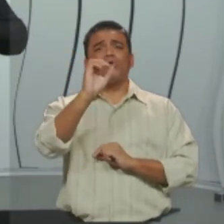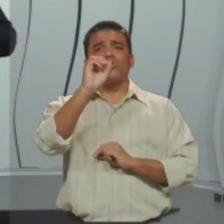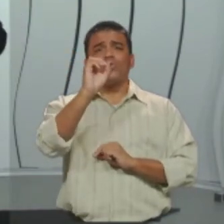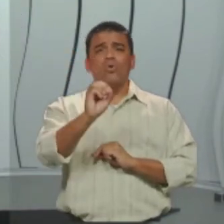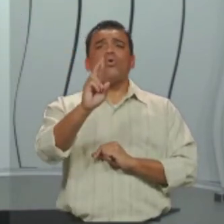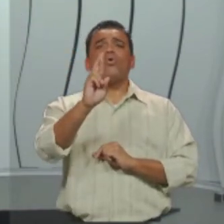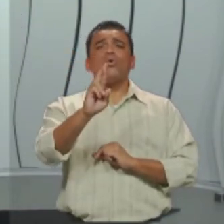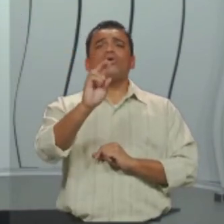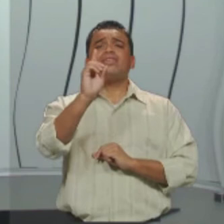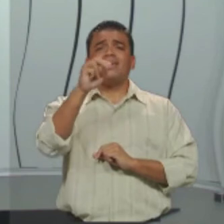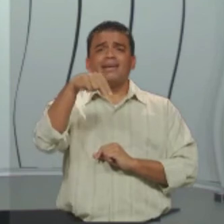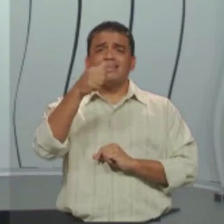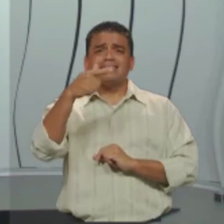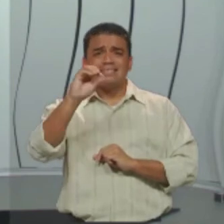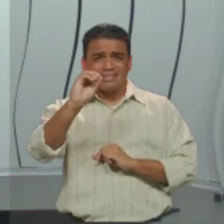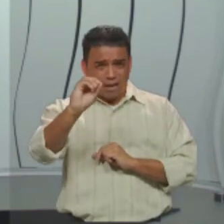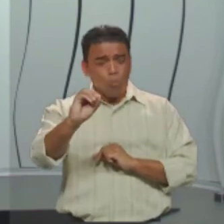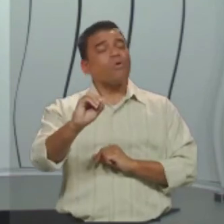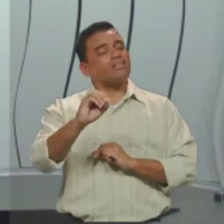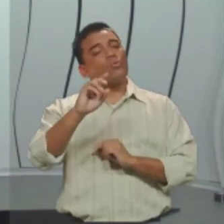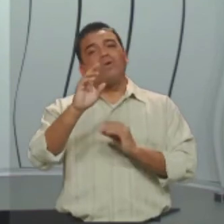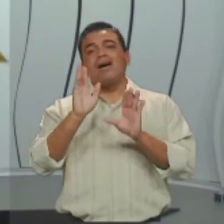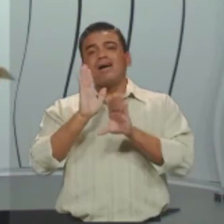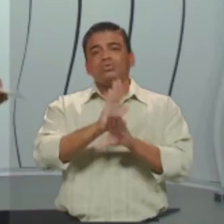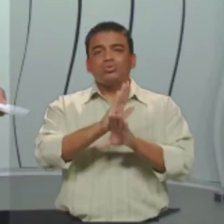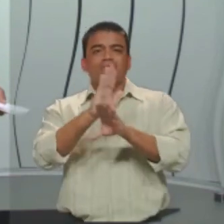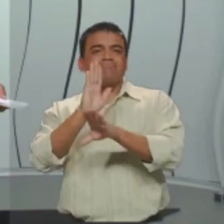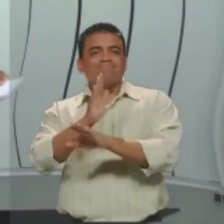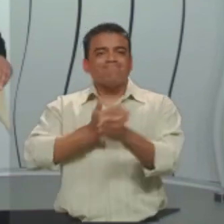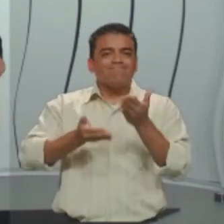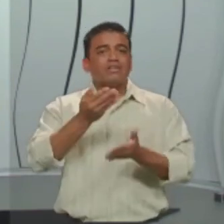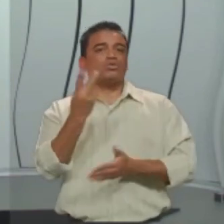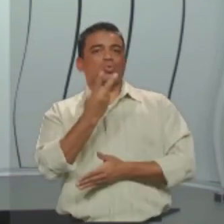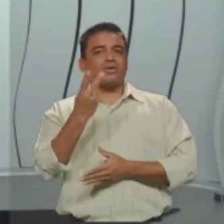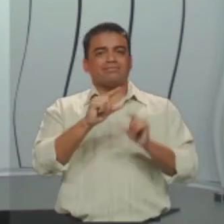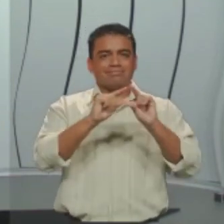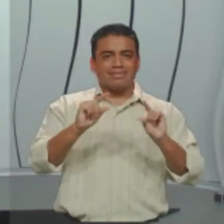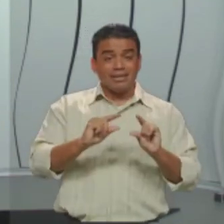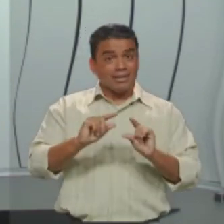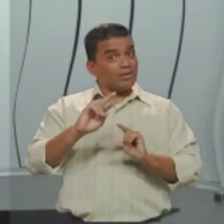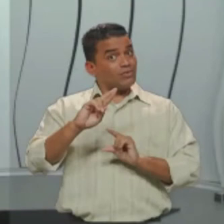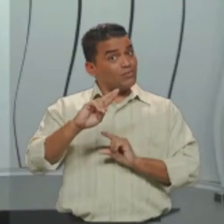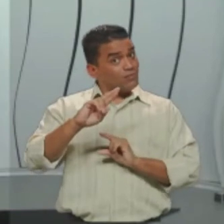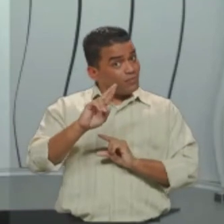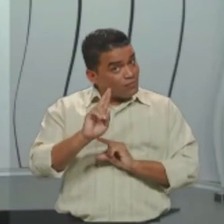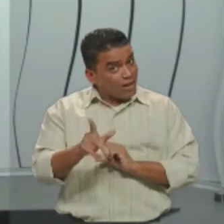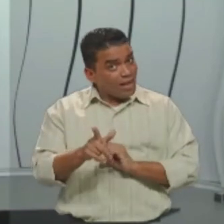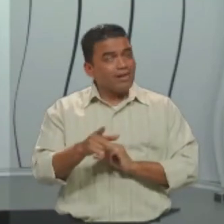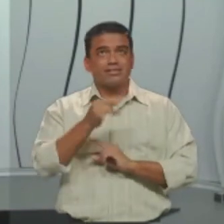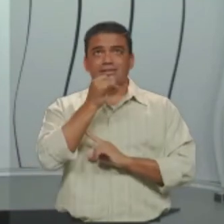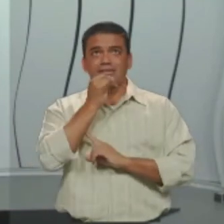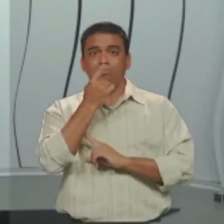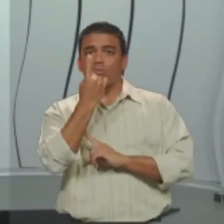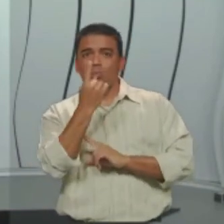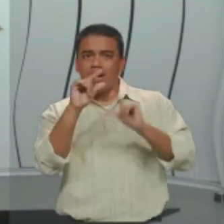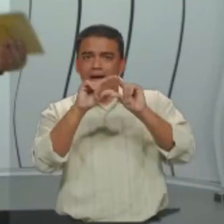complementam. Uma completa o sentido da outra. É diferente de dizer que uma